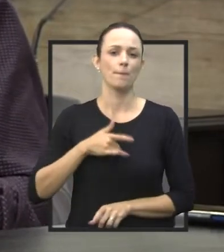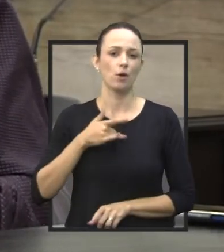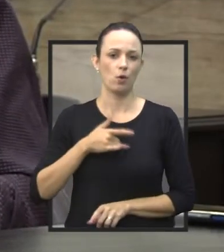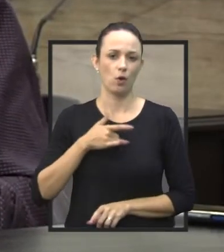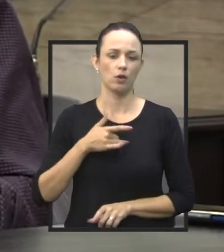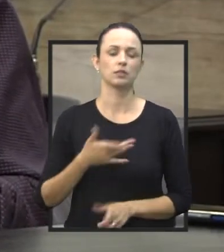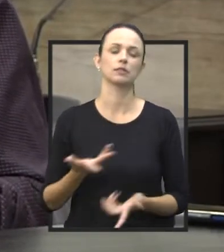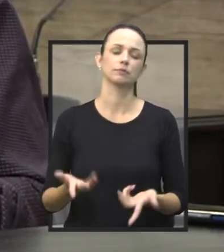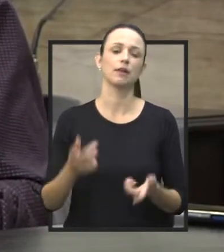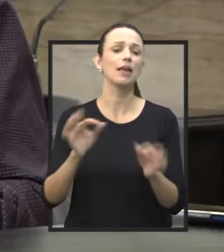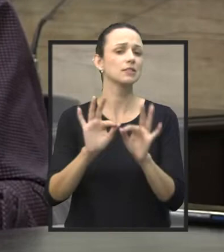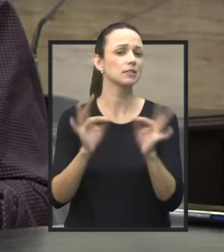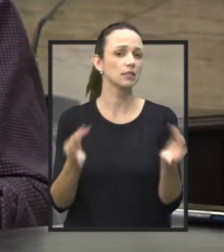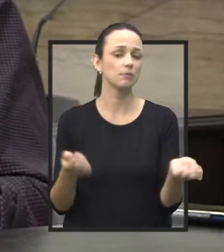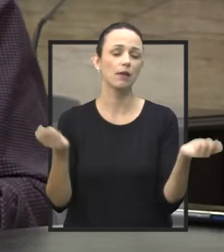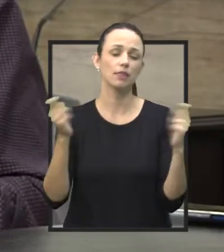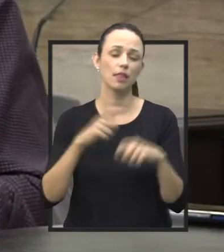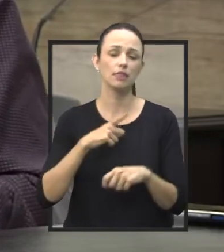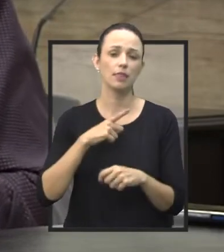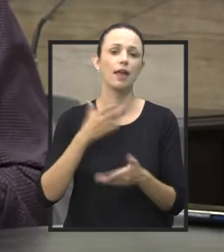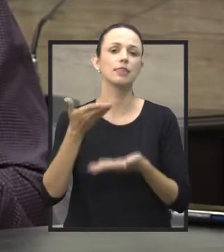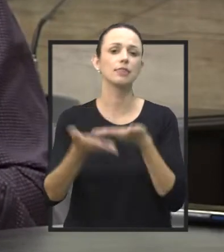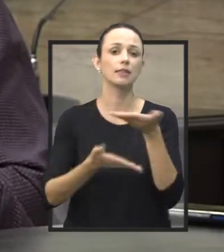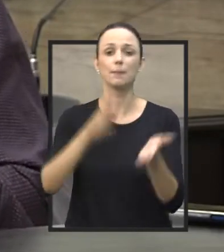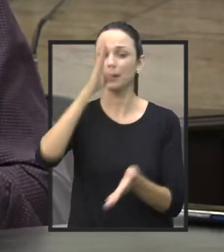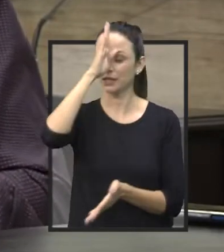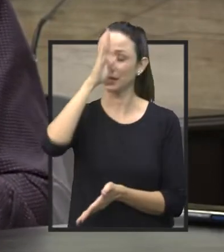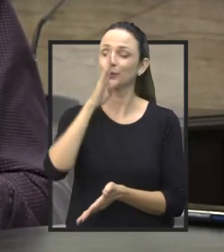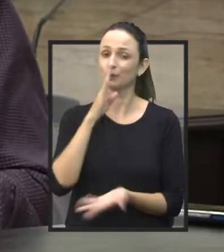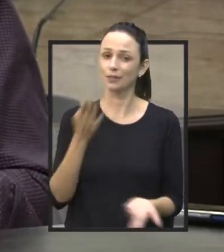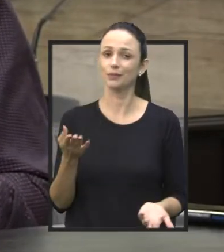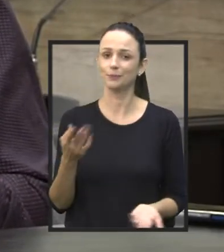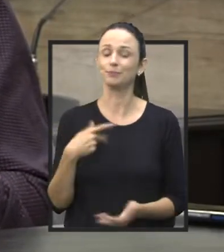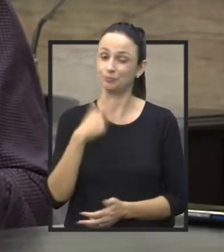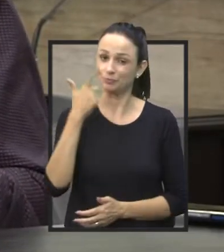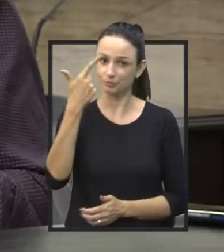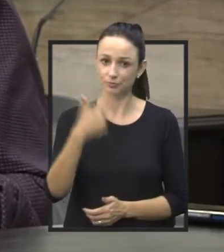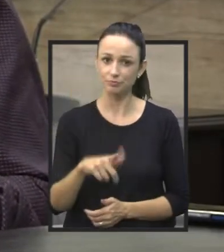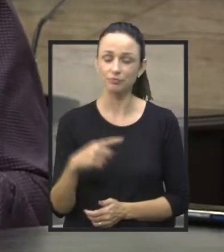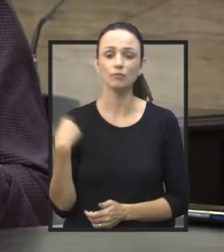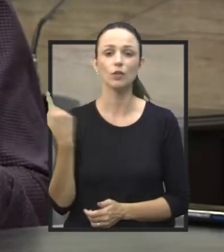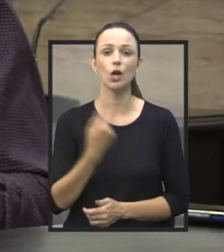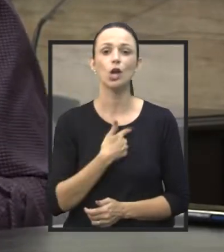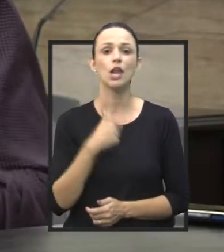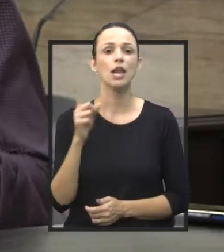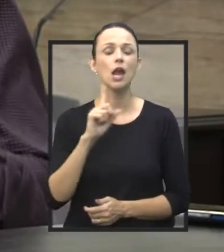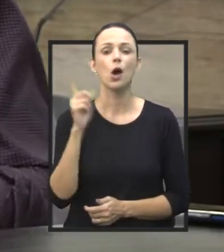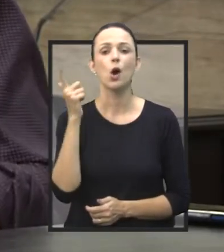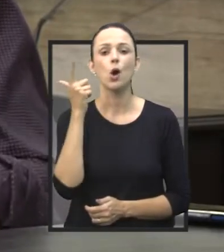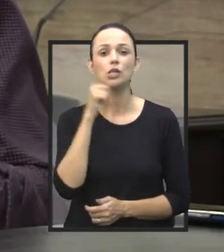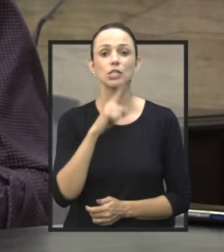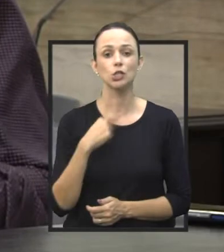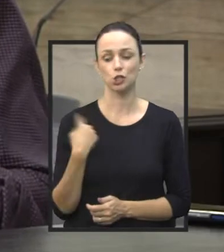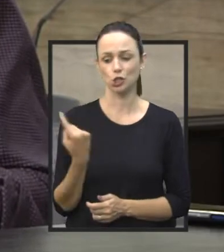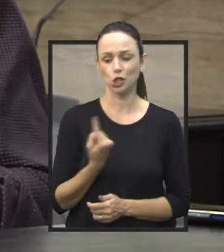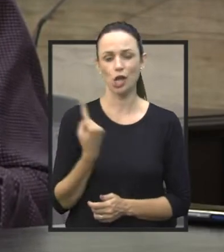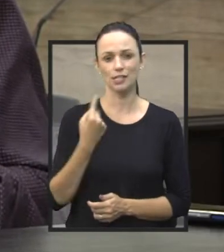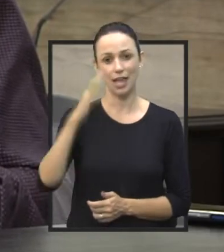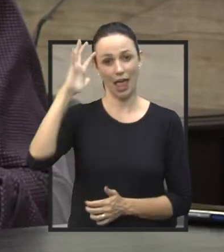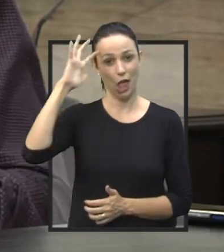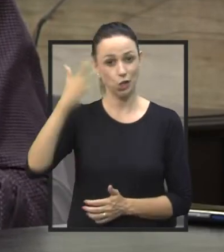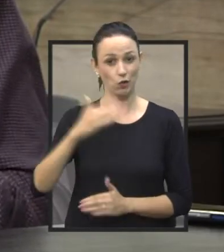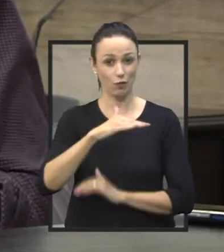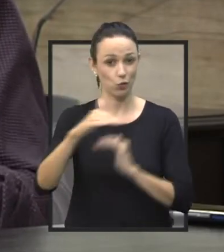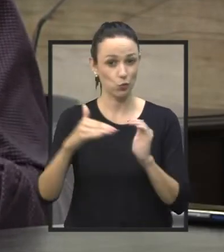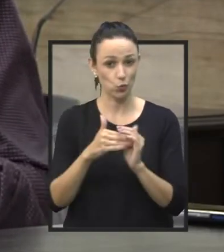mas existe o tratamento gratuito. Volto a repetir aquilo que eu estava dizendo, nós não conseguimos sozinhos trazer a solução definitiva